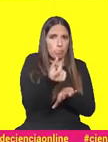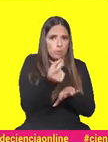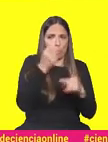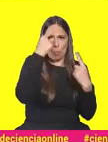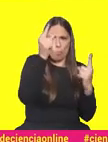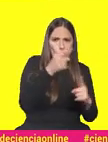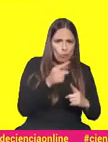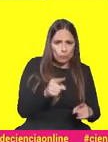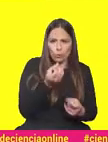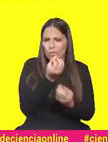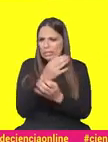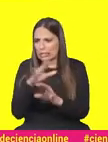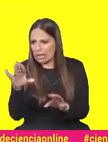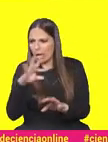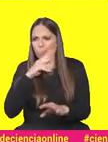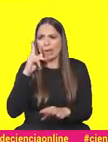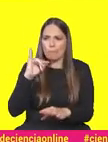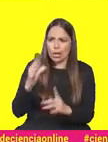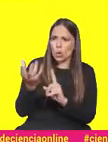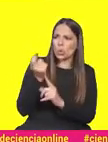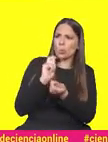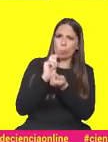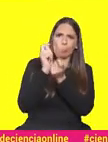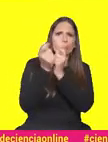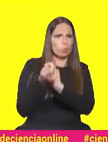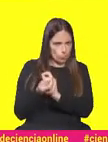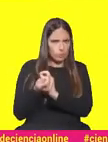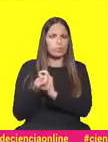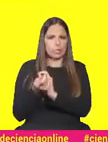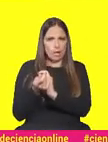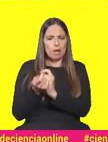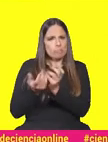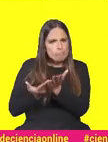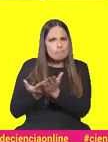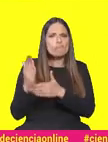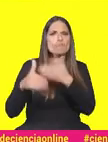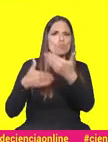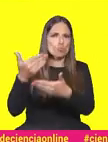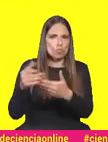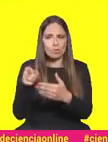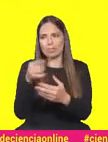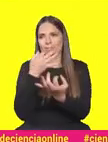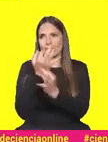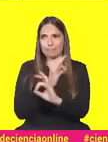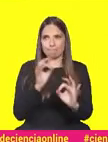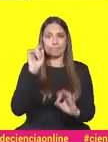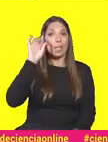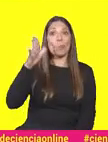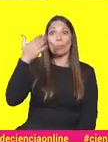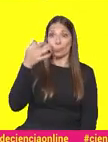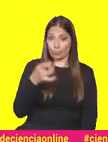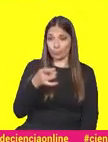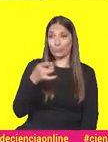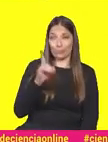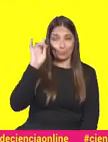tanto professores como crianças, como os pais, conseguiram dar a volta e colocar um sistema a funcionar. E a tecnologia tem um papel primordial, tem tido